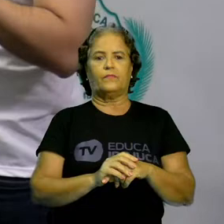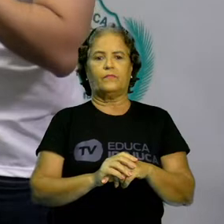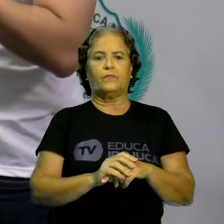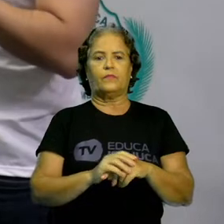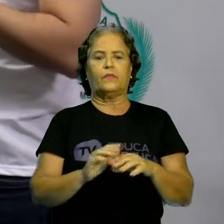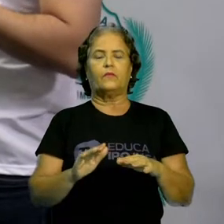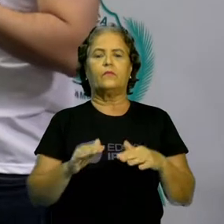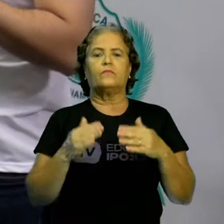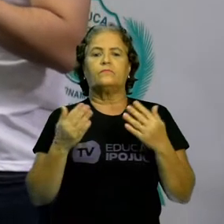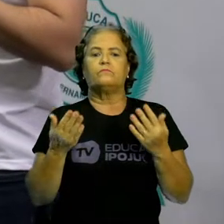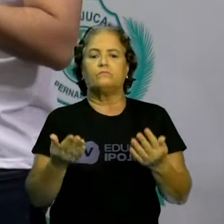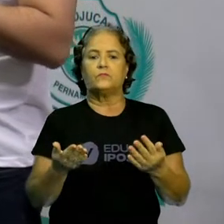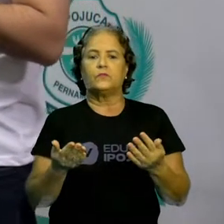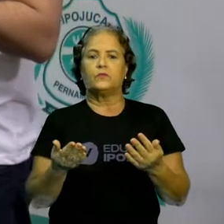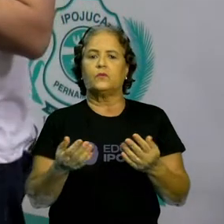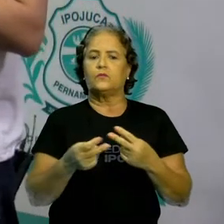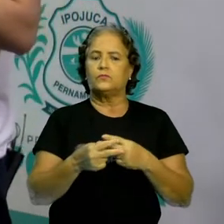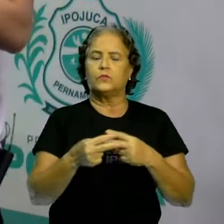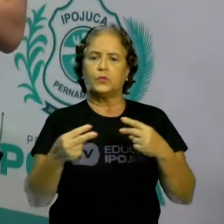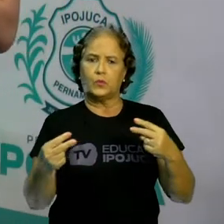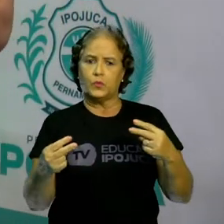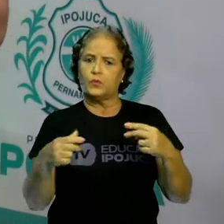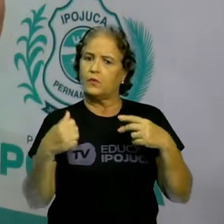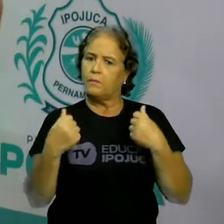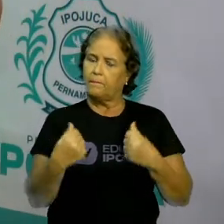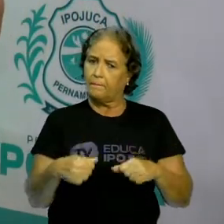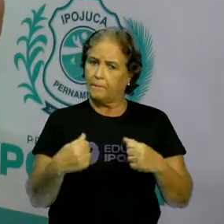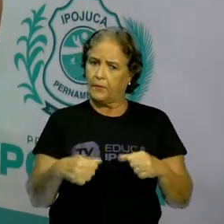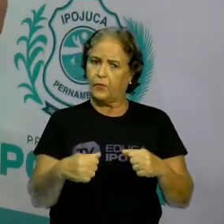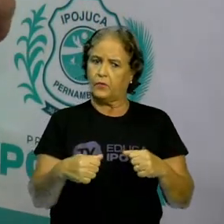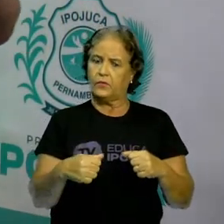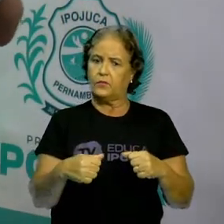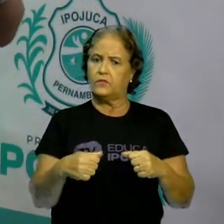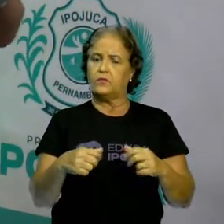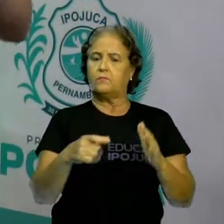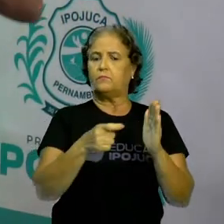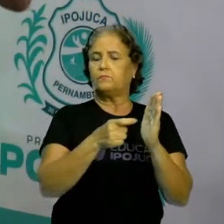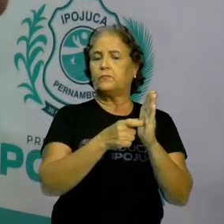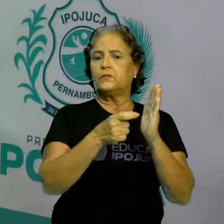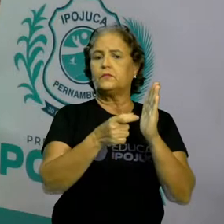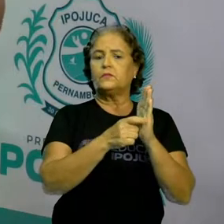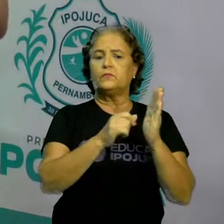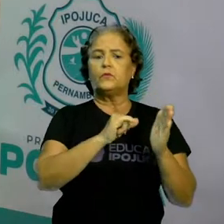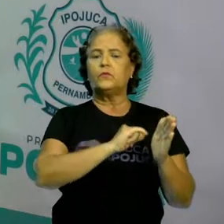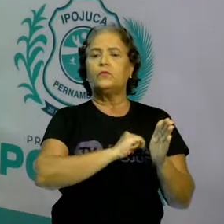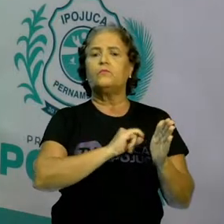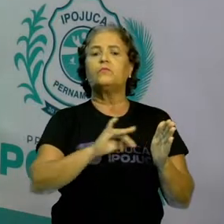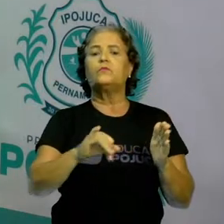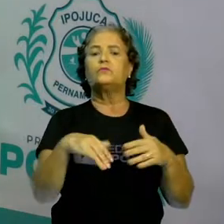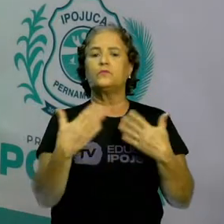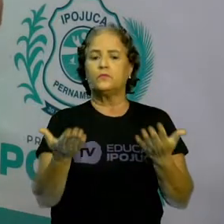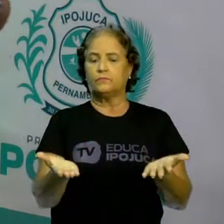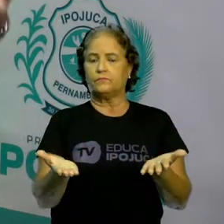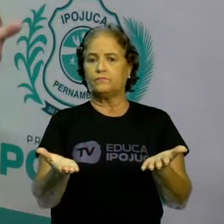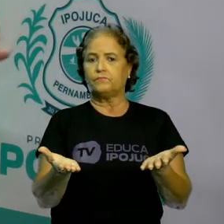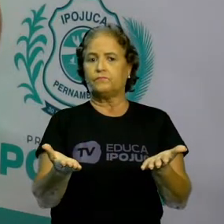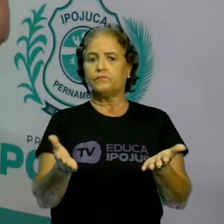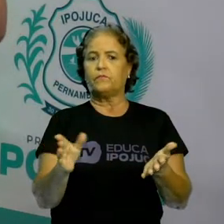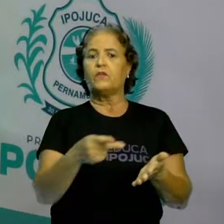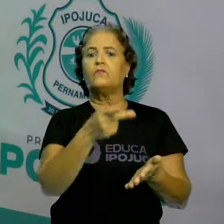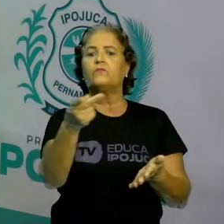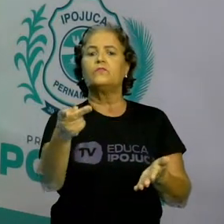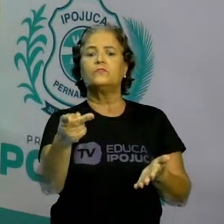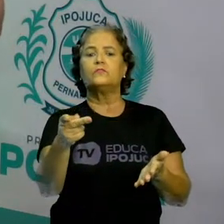Quais elementos podem ser patrimônio do Ipojuca? E aí, pessoal? Para vocês, quais elementos poderiam ser, então,